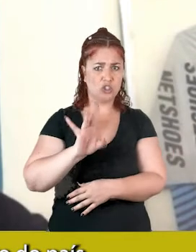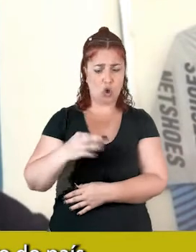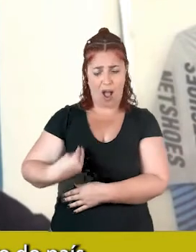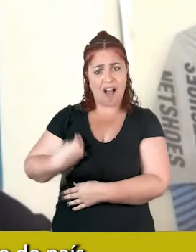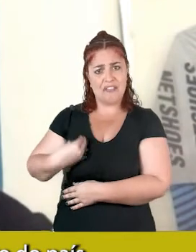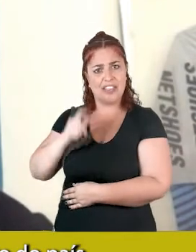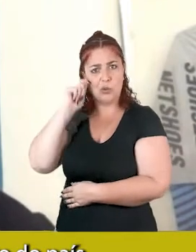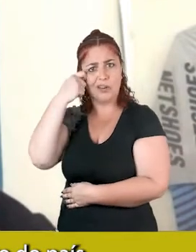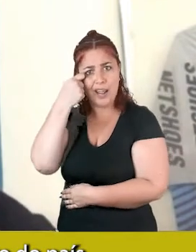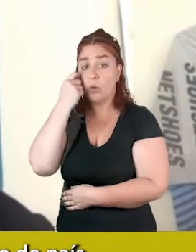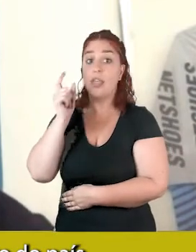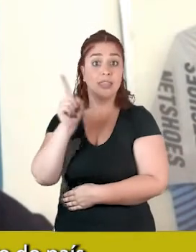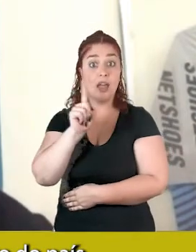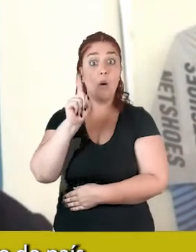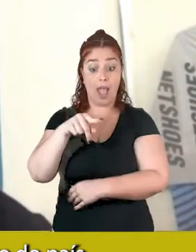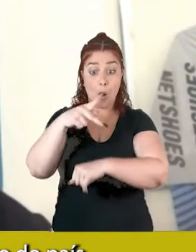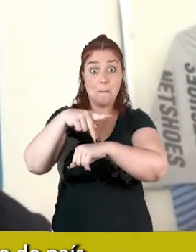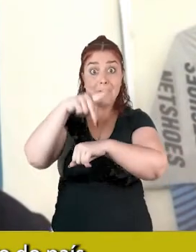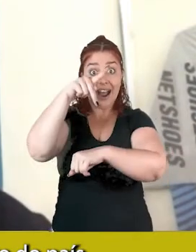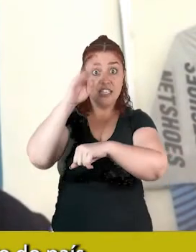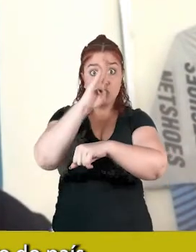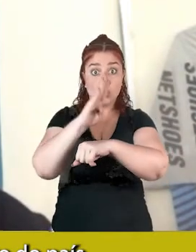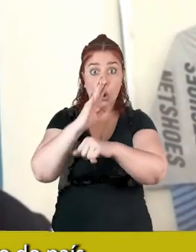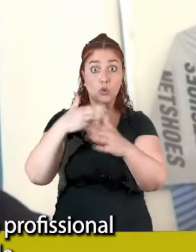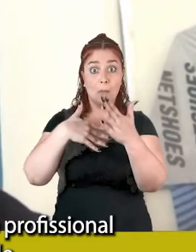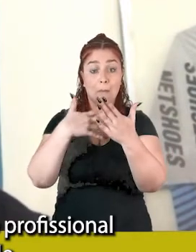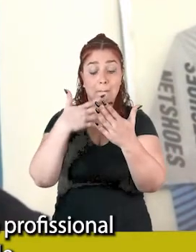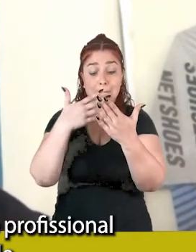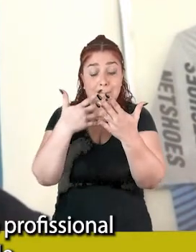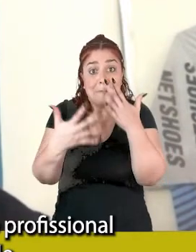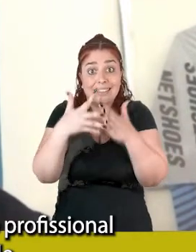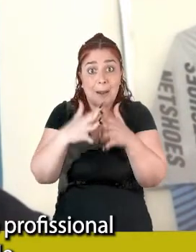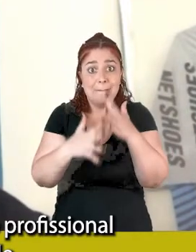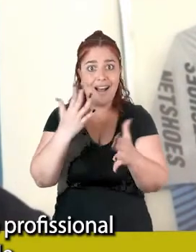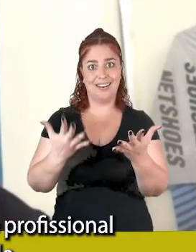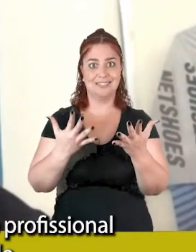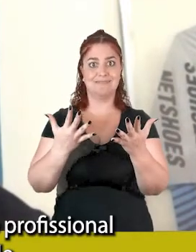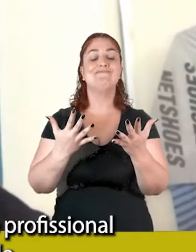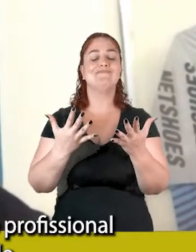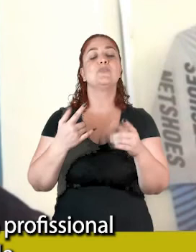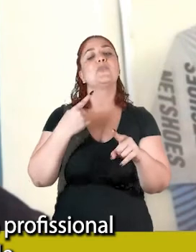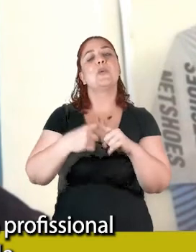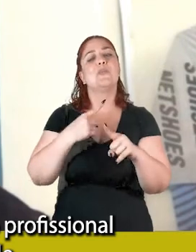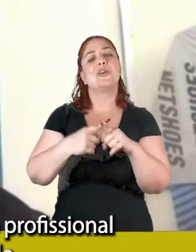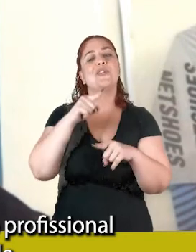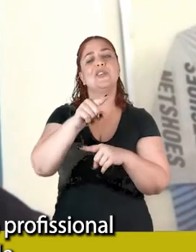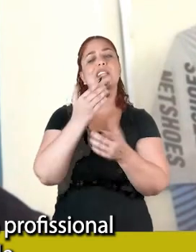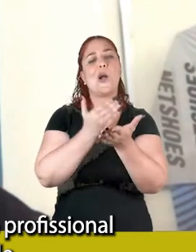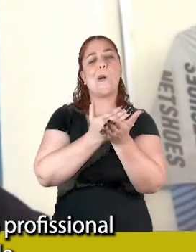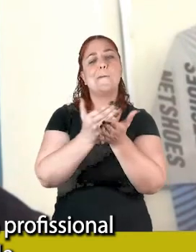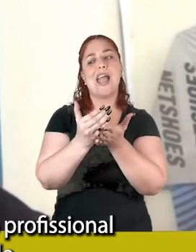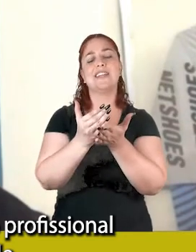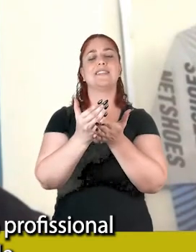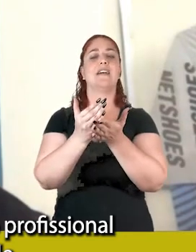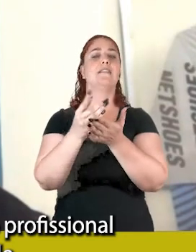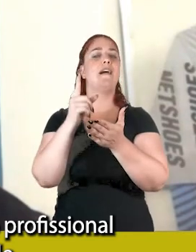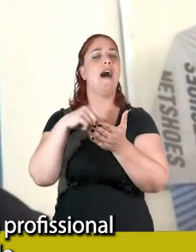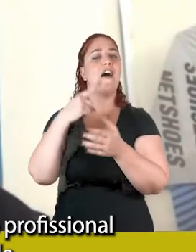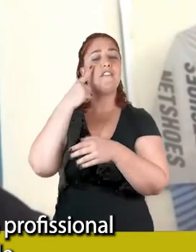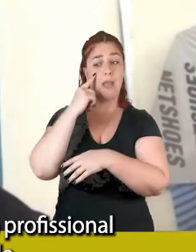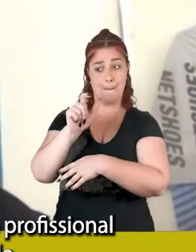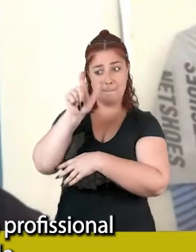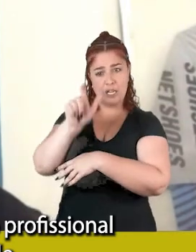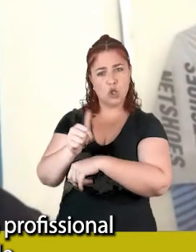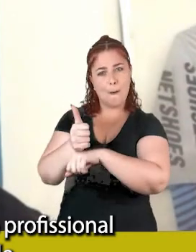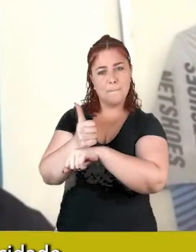negro, atrapalha o andamento do país, você começa a analisar o profissional